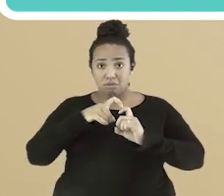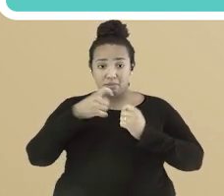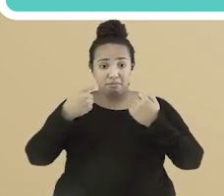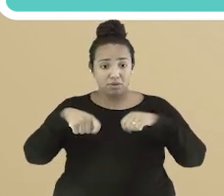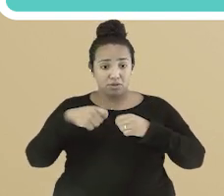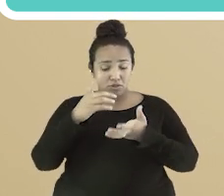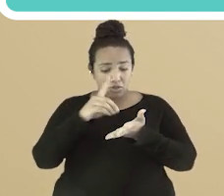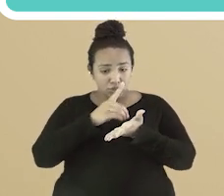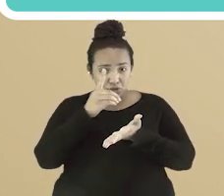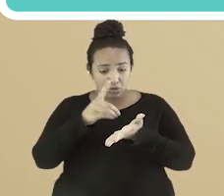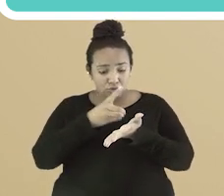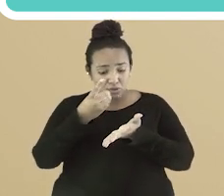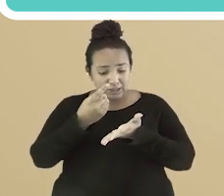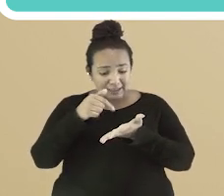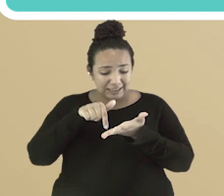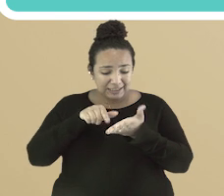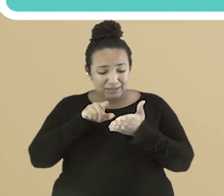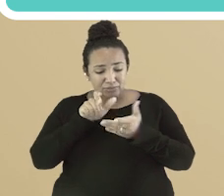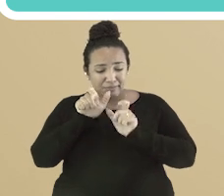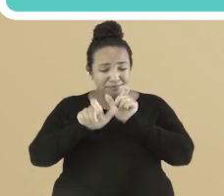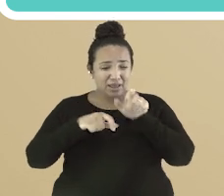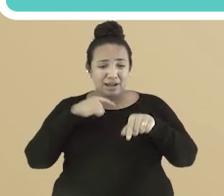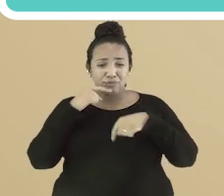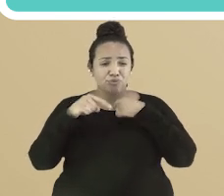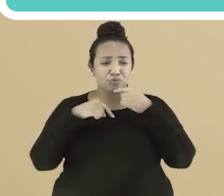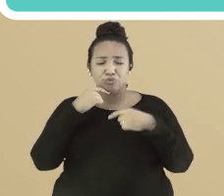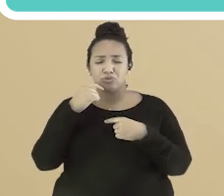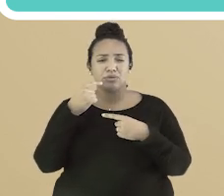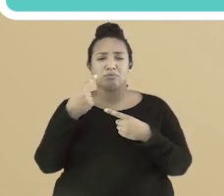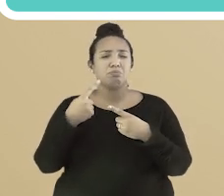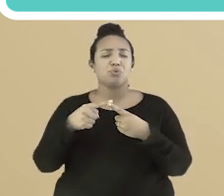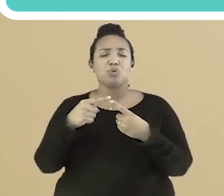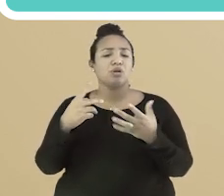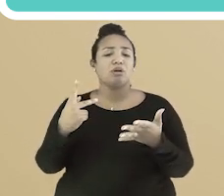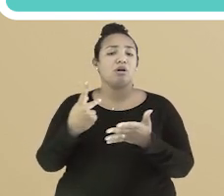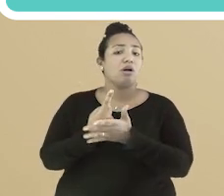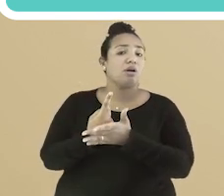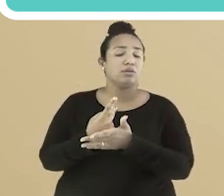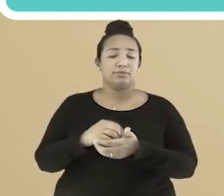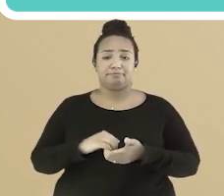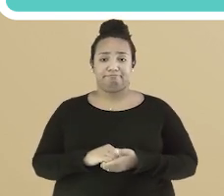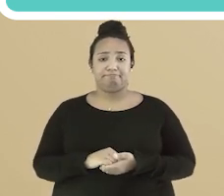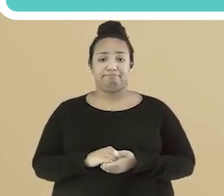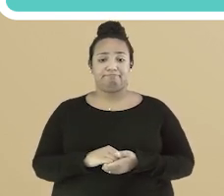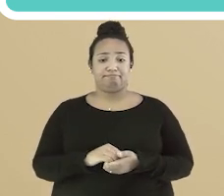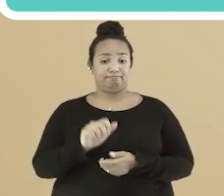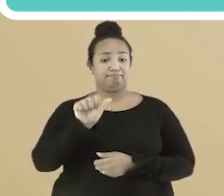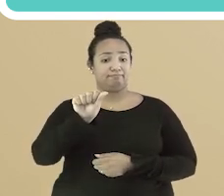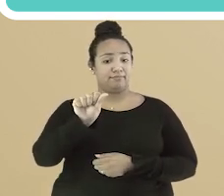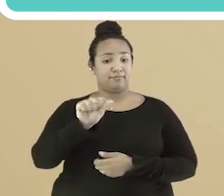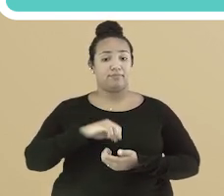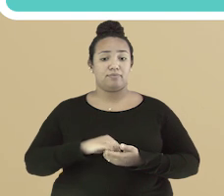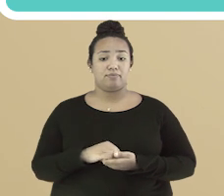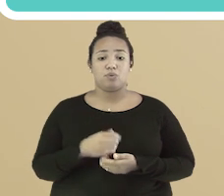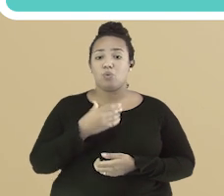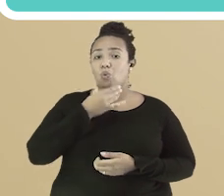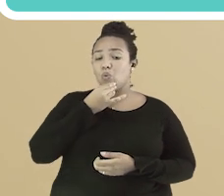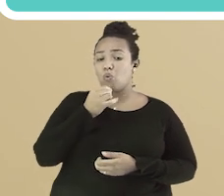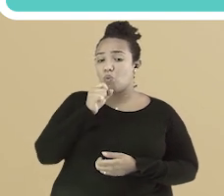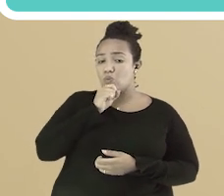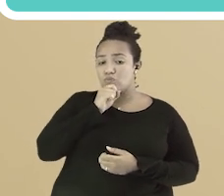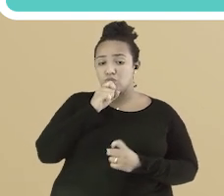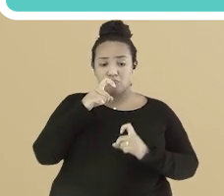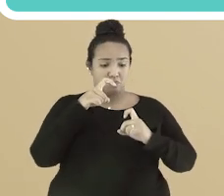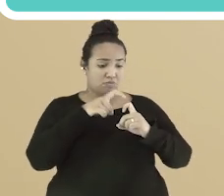precisou de um dicionário para consultar o paciente. Por que isso ocorreu? Letra